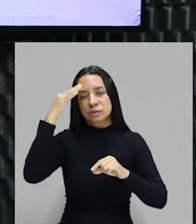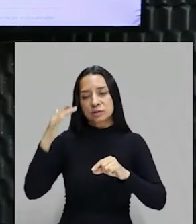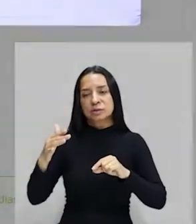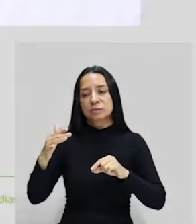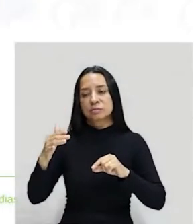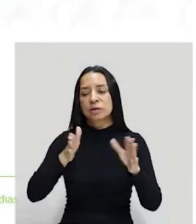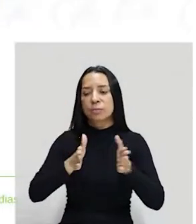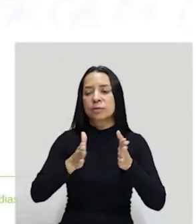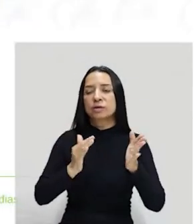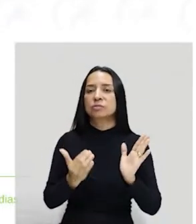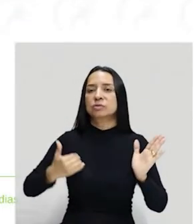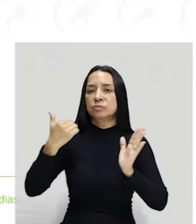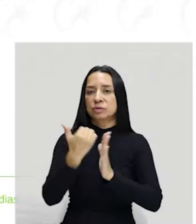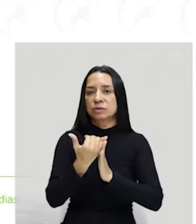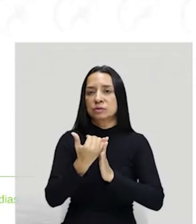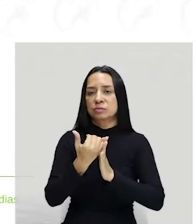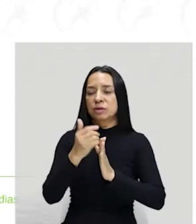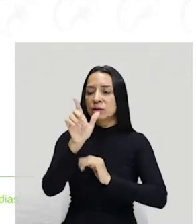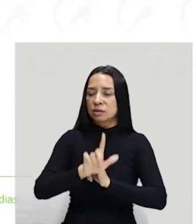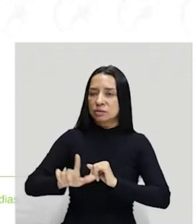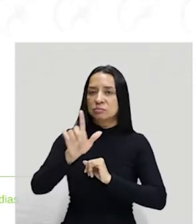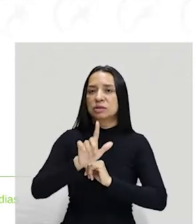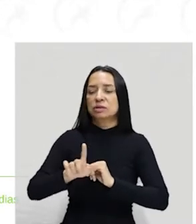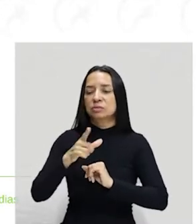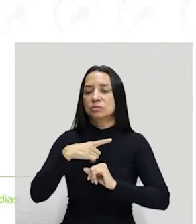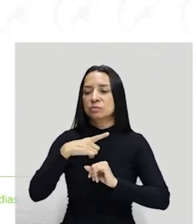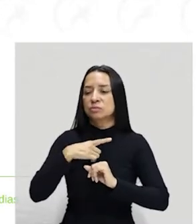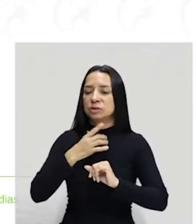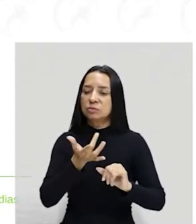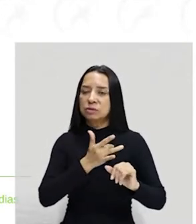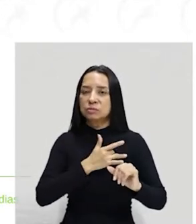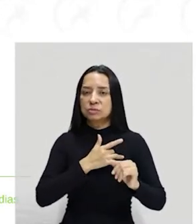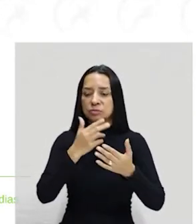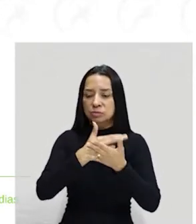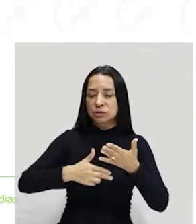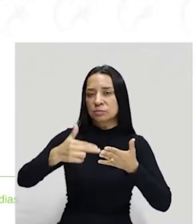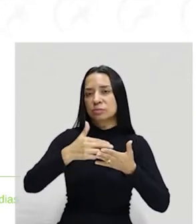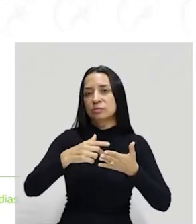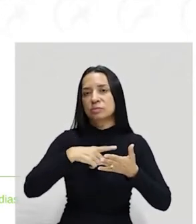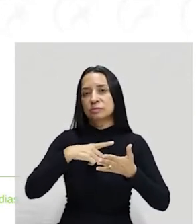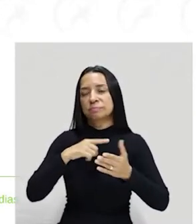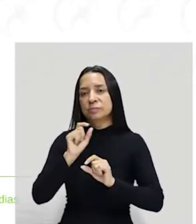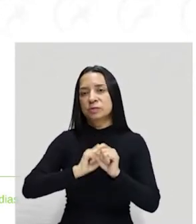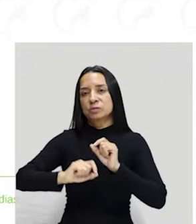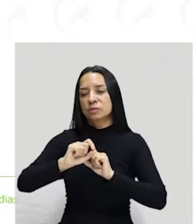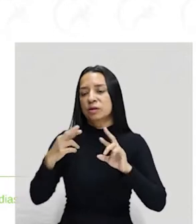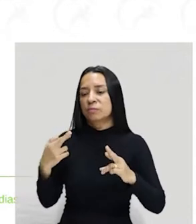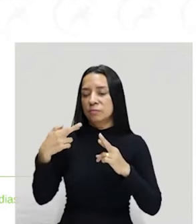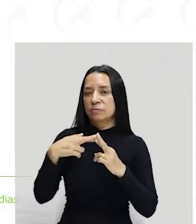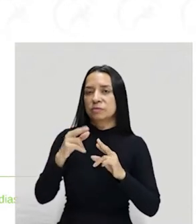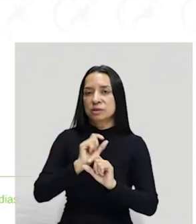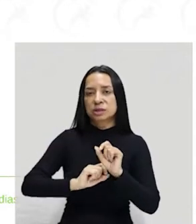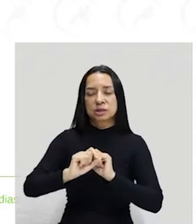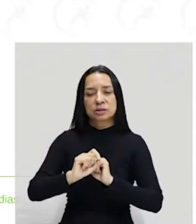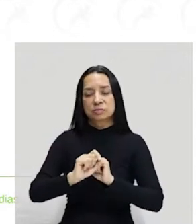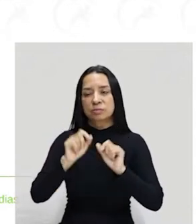superação. Na literatura, você tem o romantismo. Na pintura, você tem um parcas, referências, que